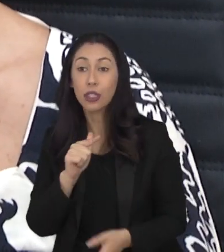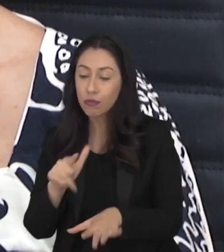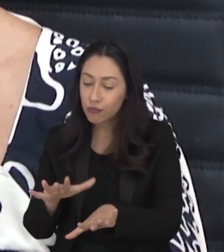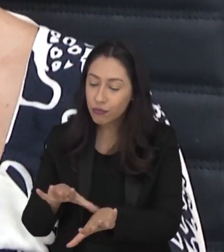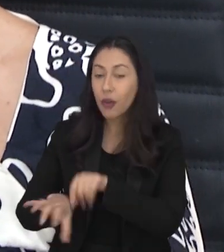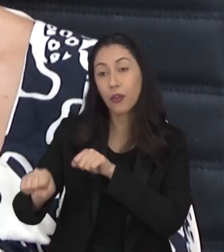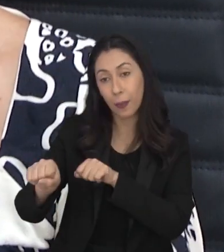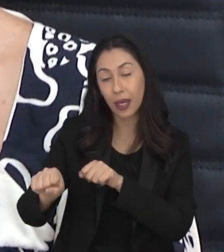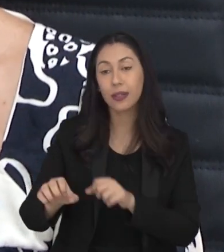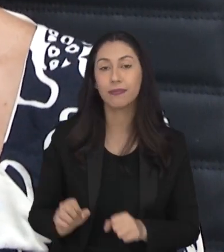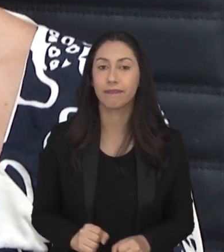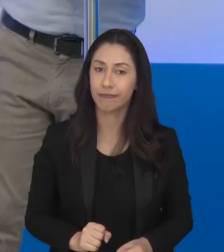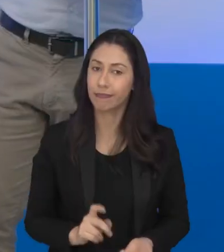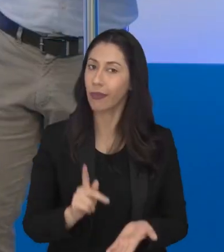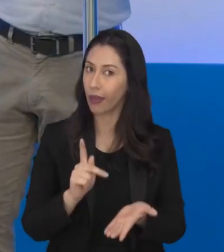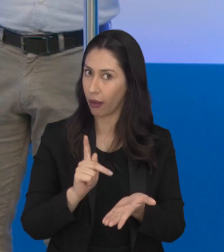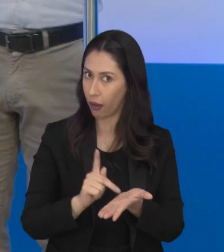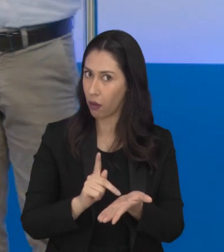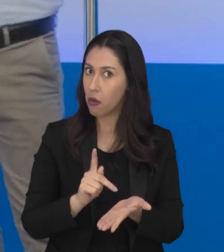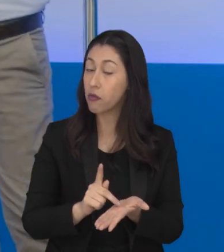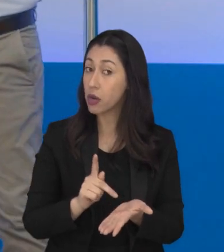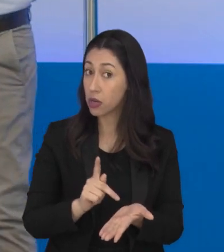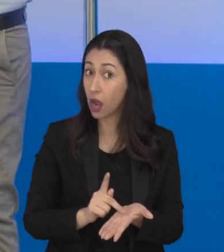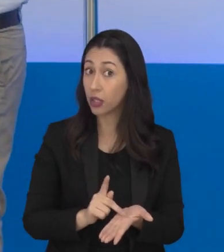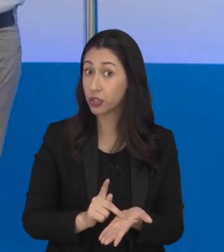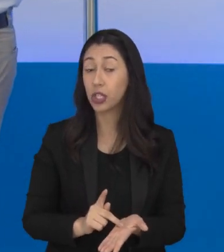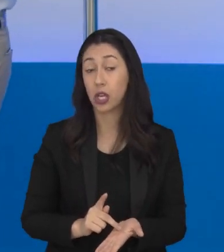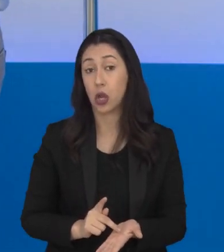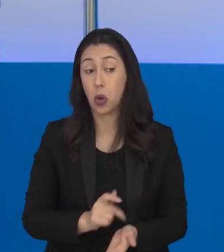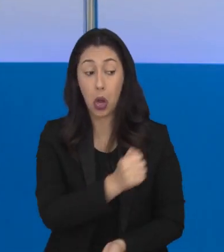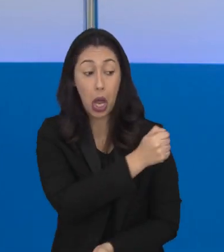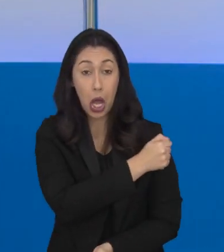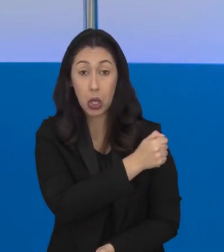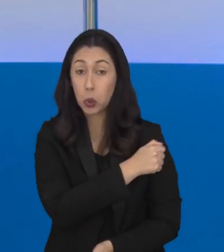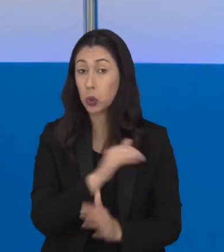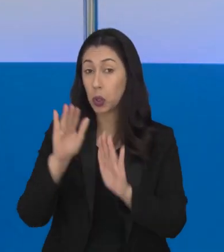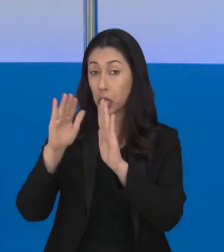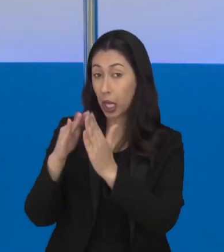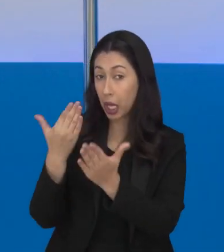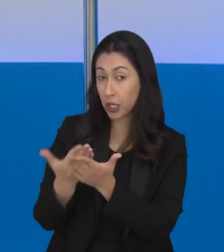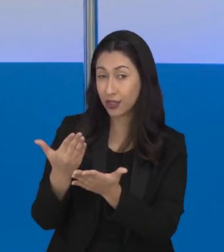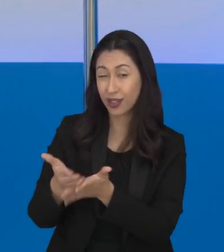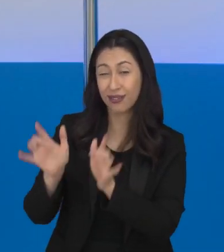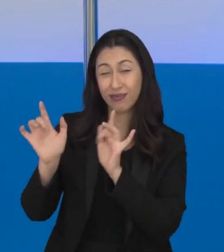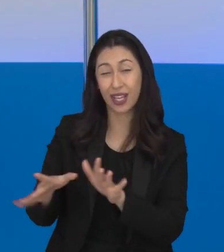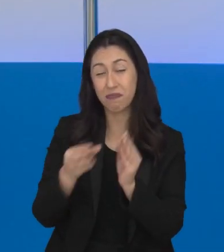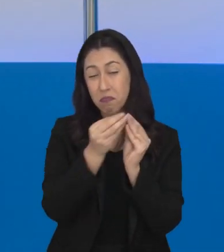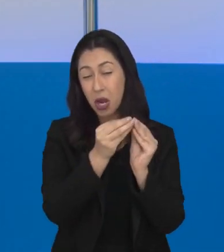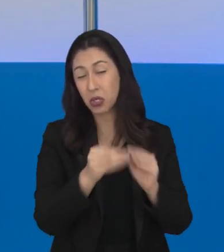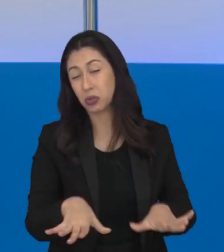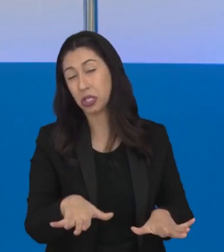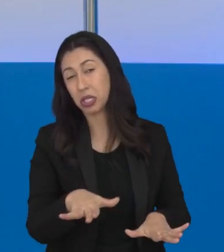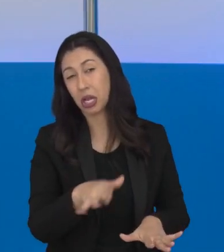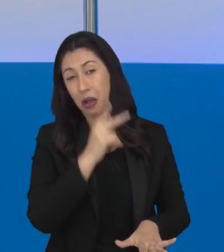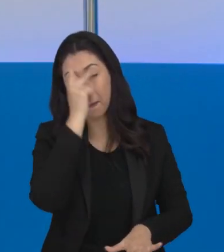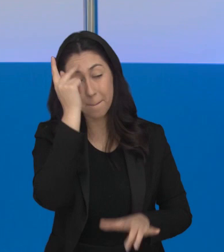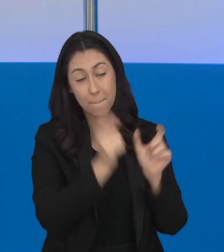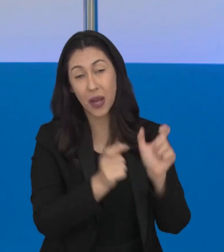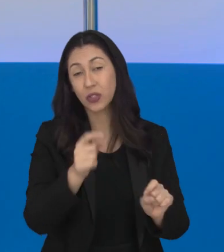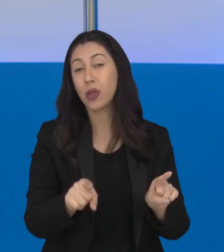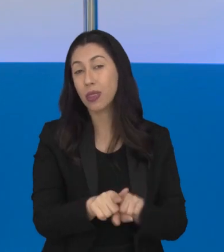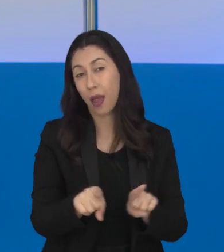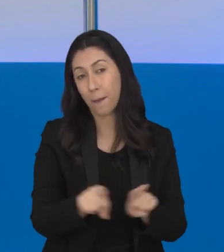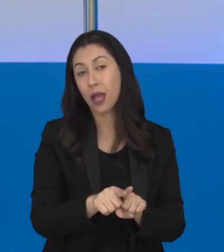o colegial, o ensino médio. E realmente os impactos da evasão escolar para o aluno e todo o país são grandes e a educação